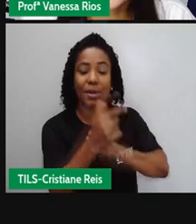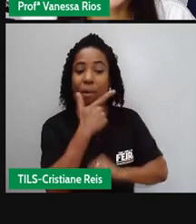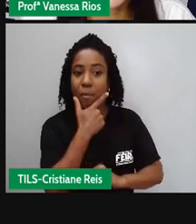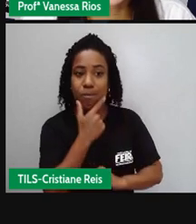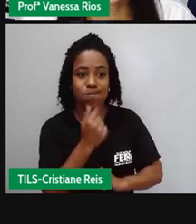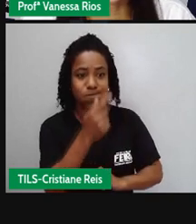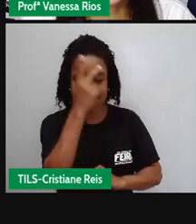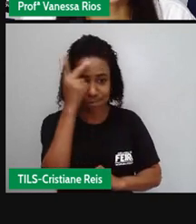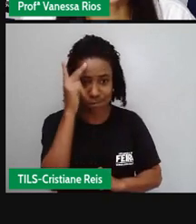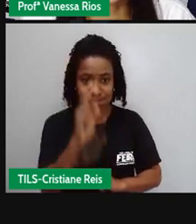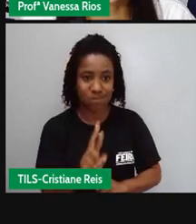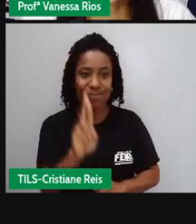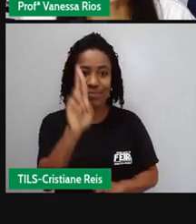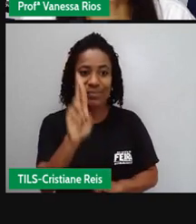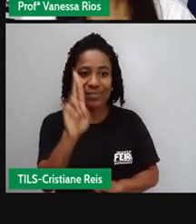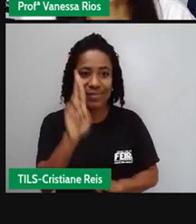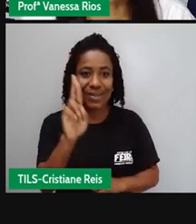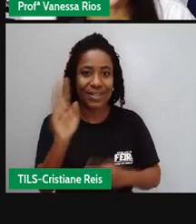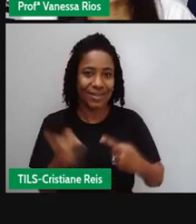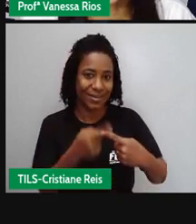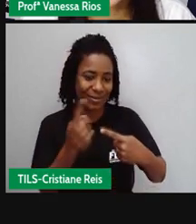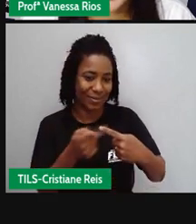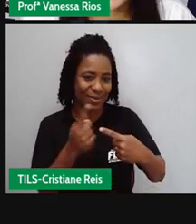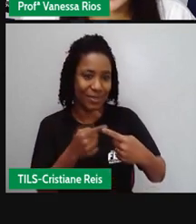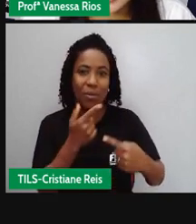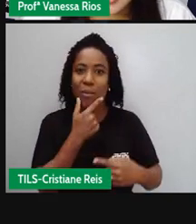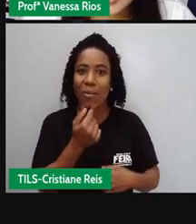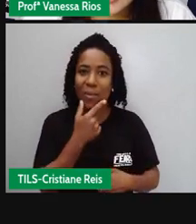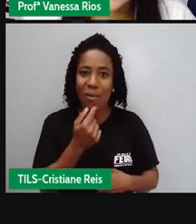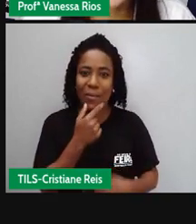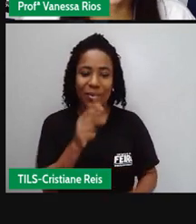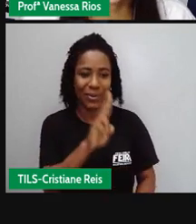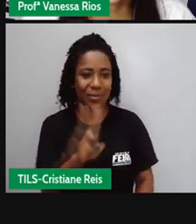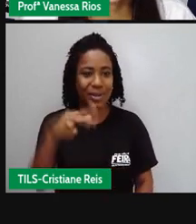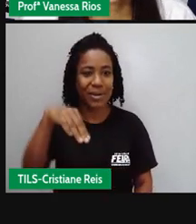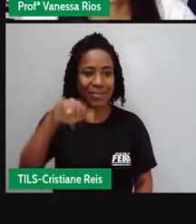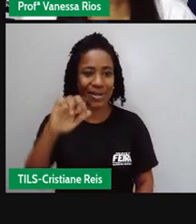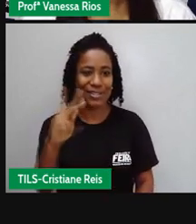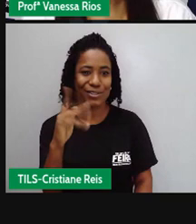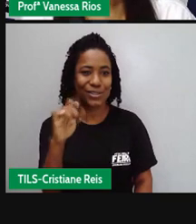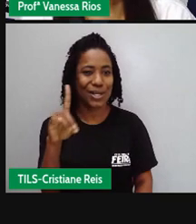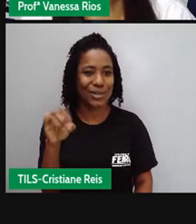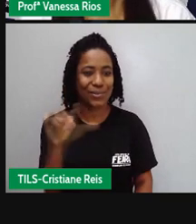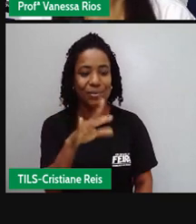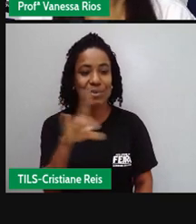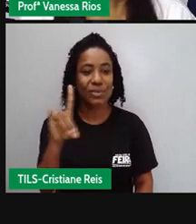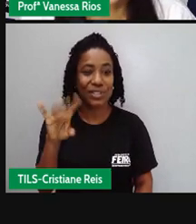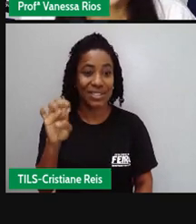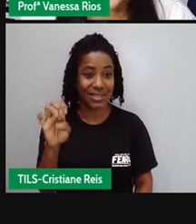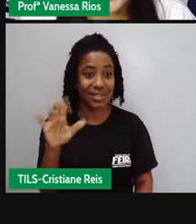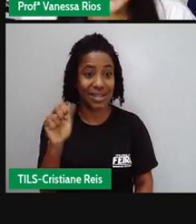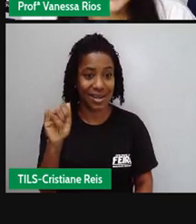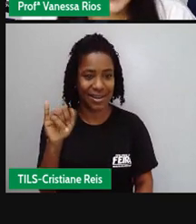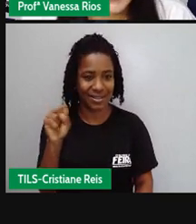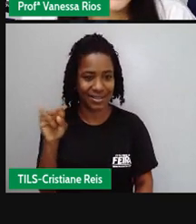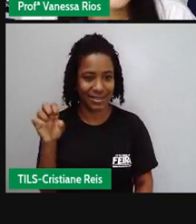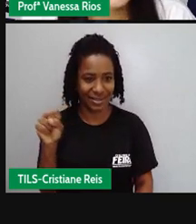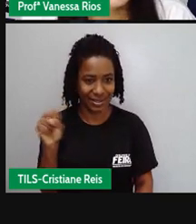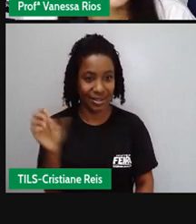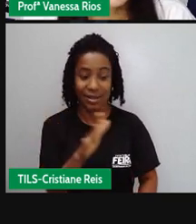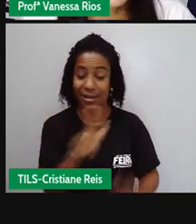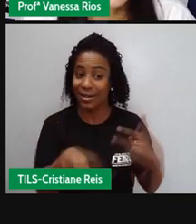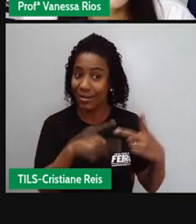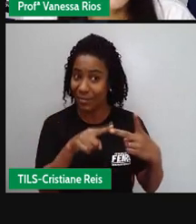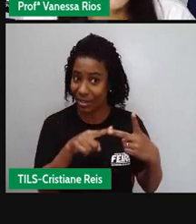cronistas brasileiros estão aí Machado de Assis e também José de Alencar.